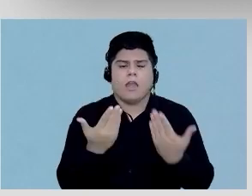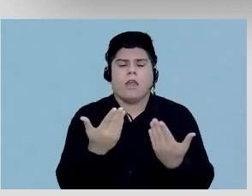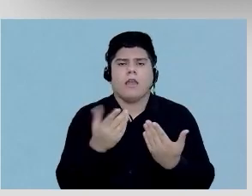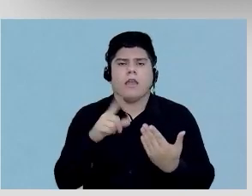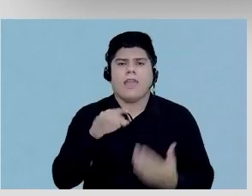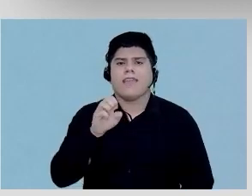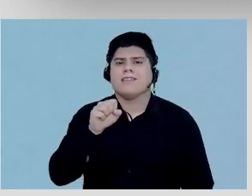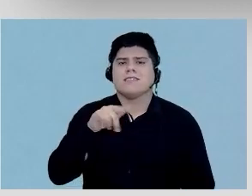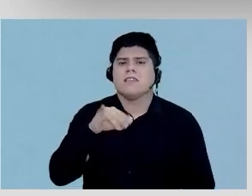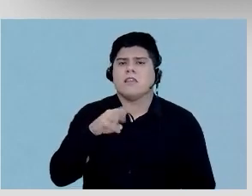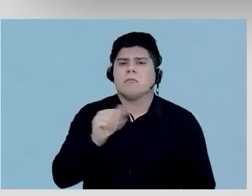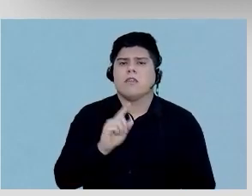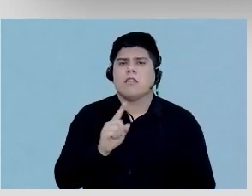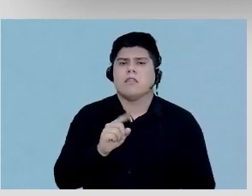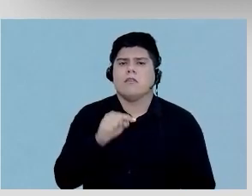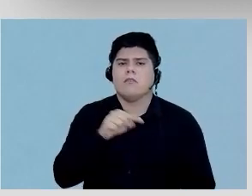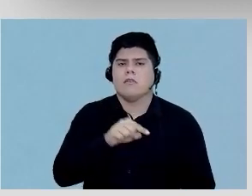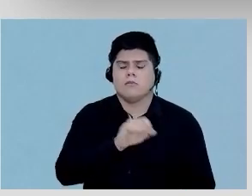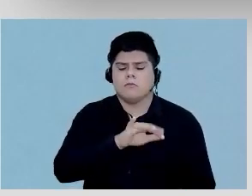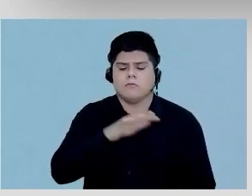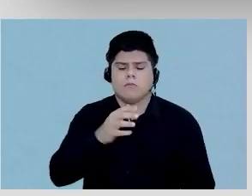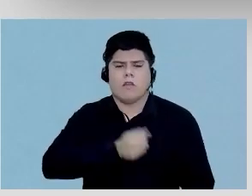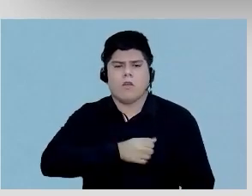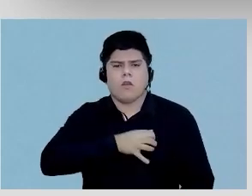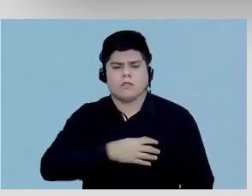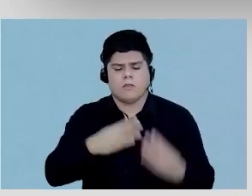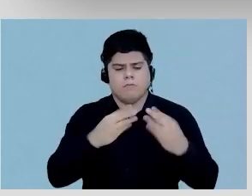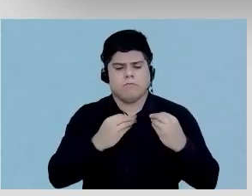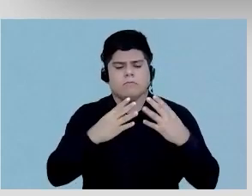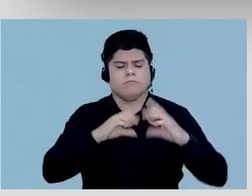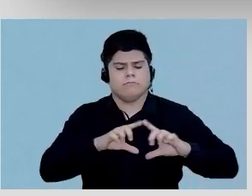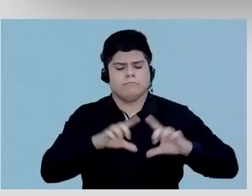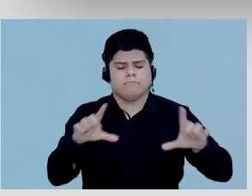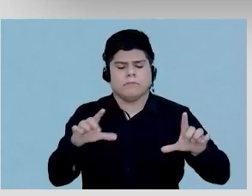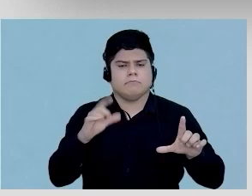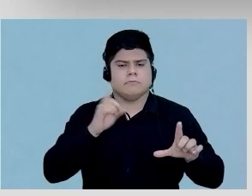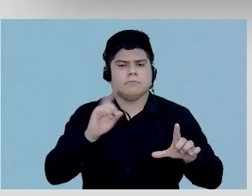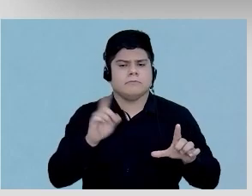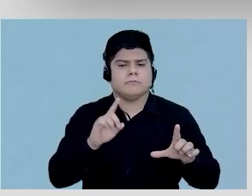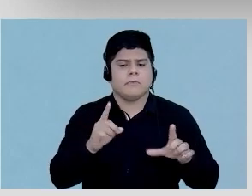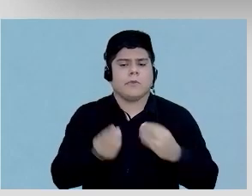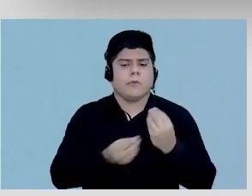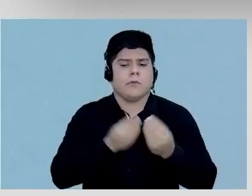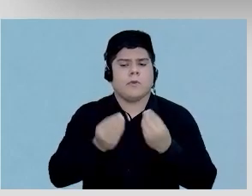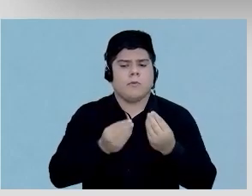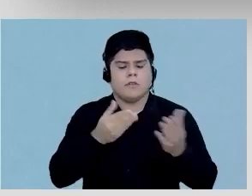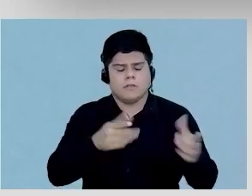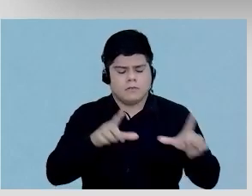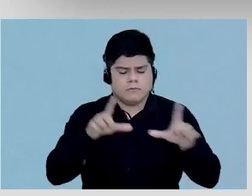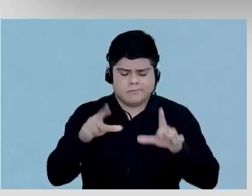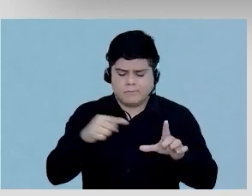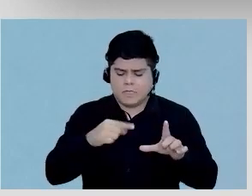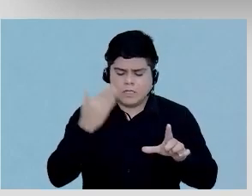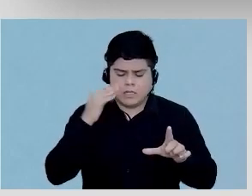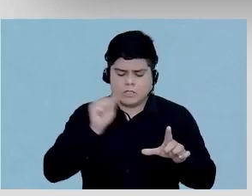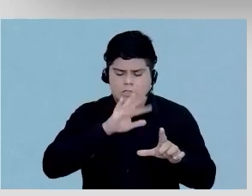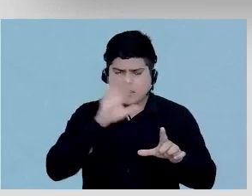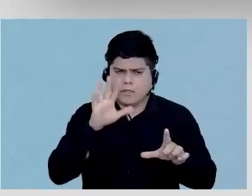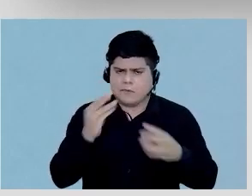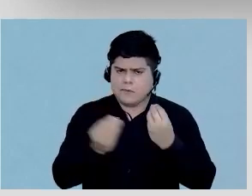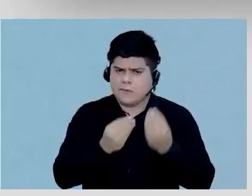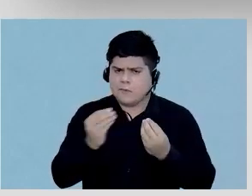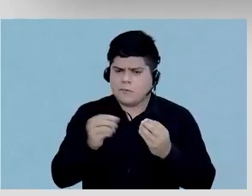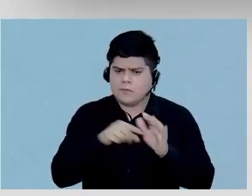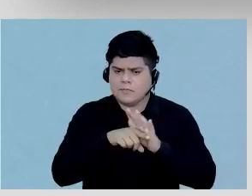de isquemia na cintilografia miocárdica. Qual é a melhor forma dessa interpretação e como é que nós olhamos esses